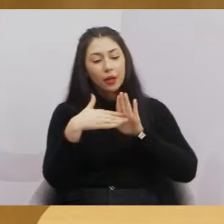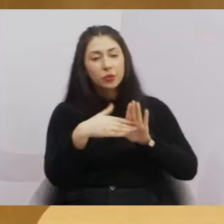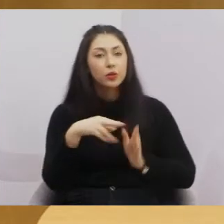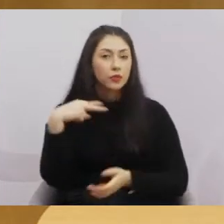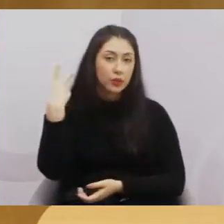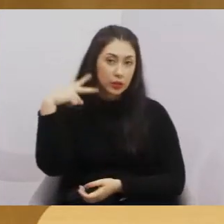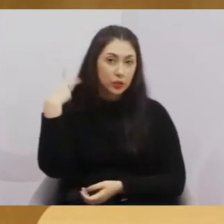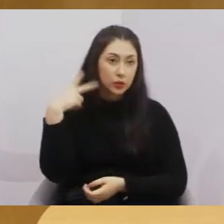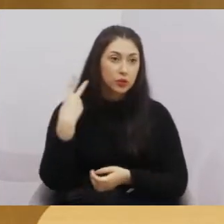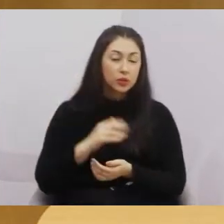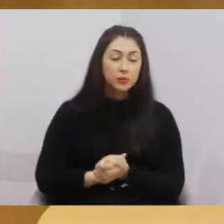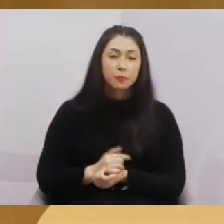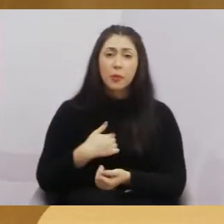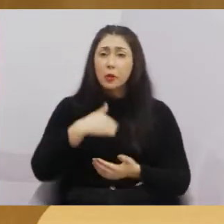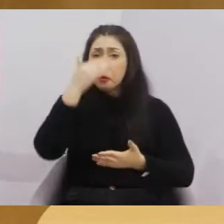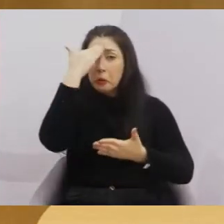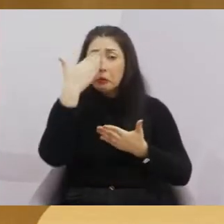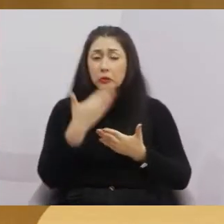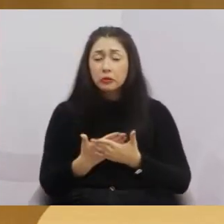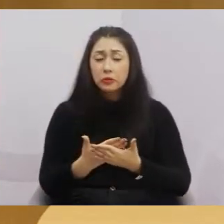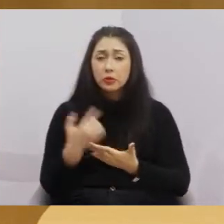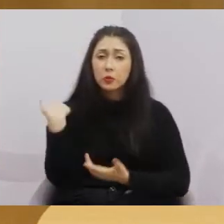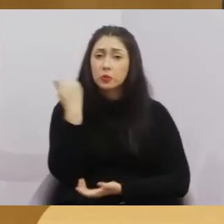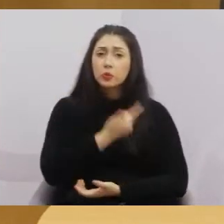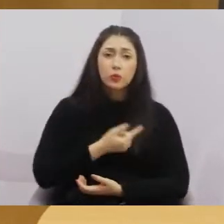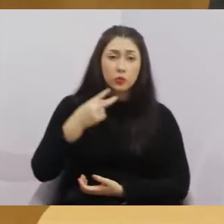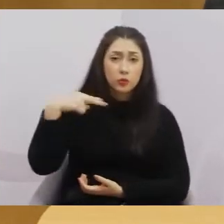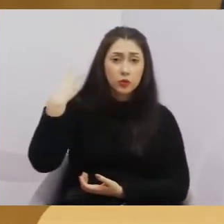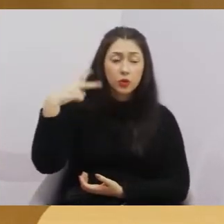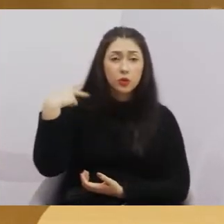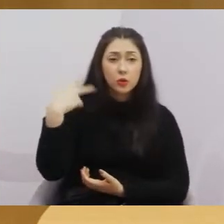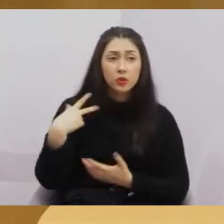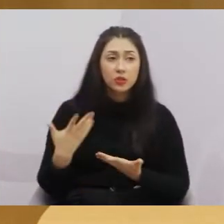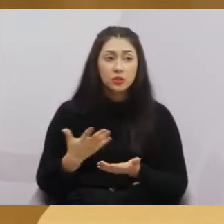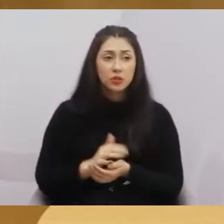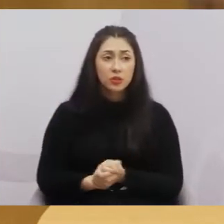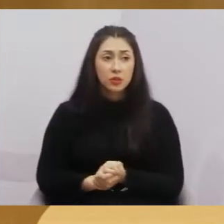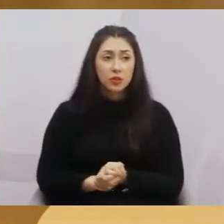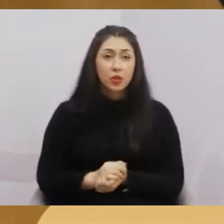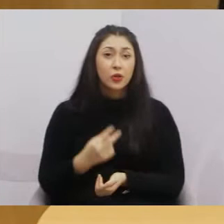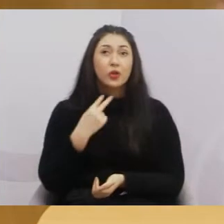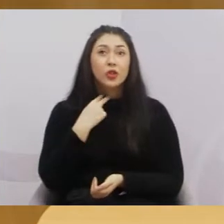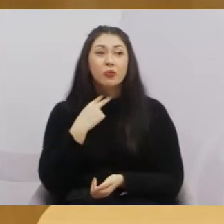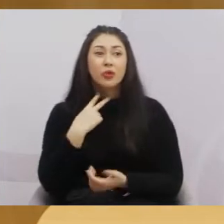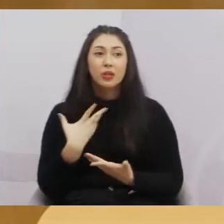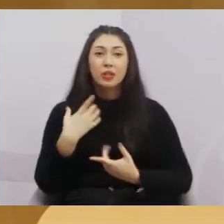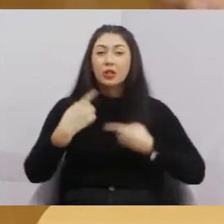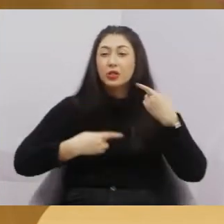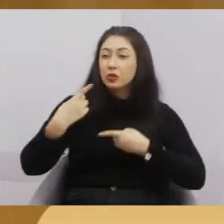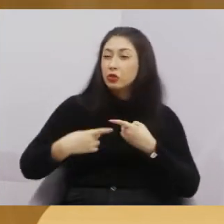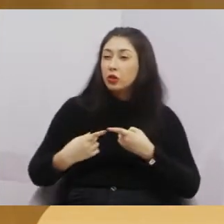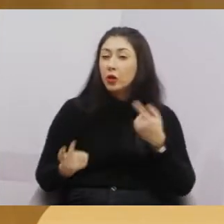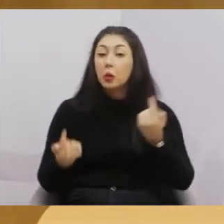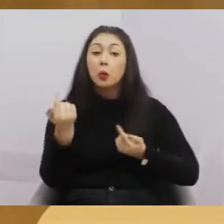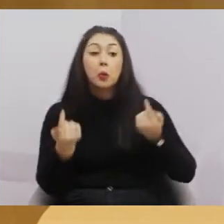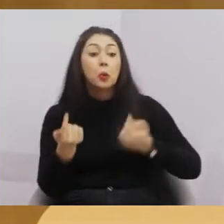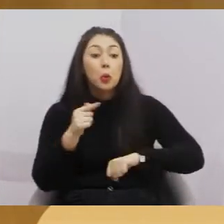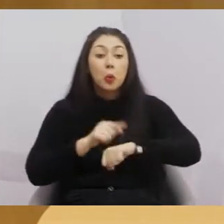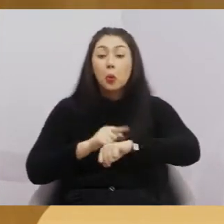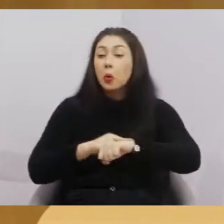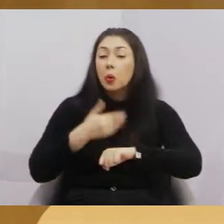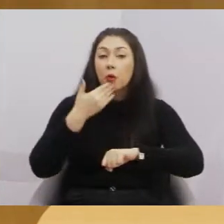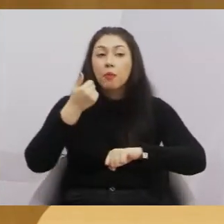vereadores. creio eu que nós, enquanto vereadores, não podemos estar discutindo qual horário que é melhor para nós.